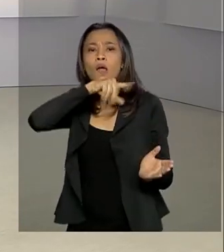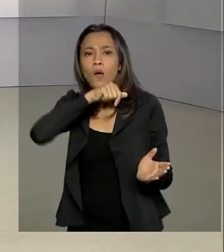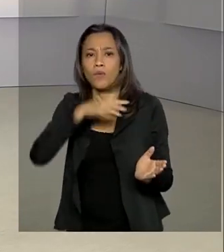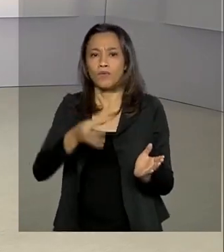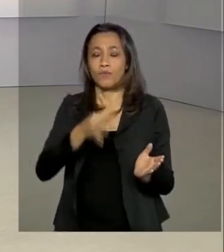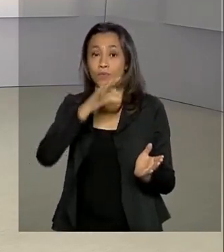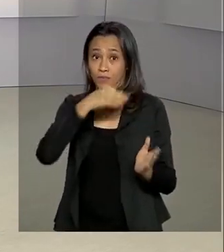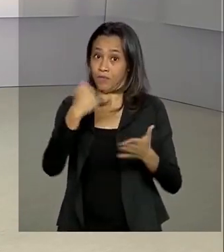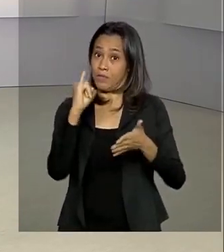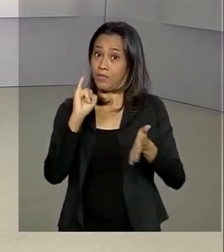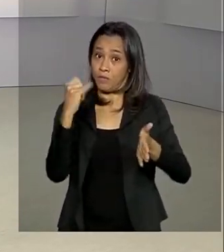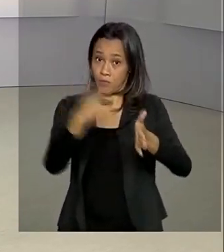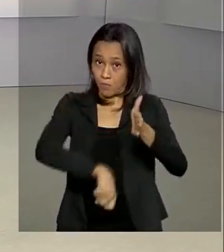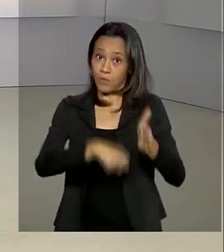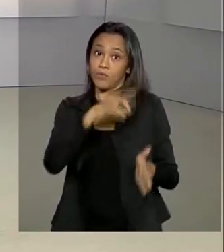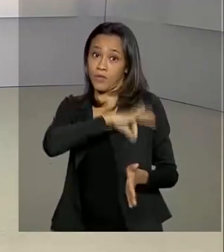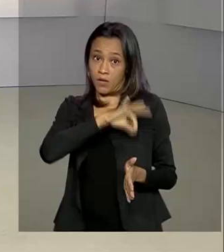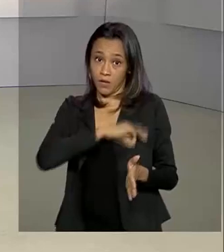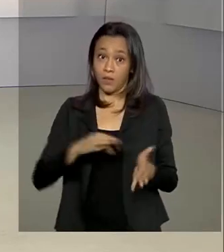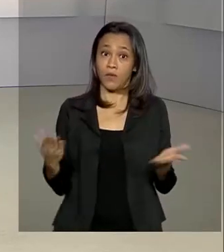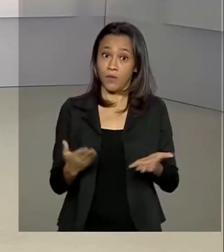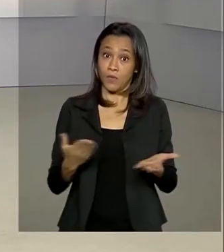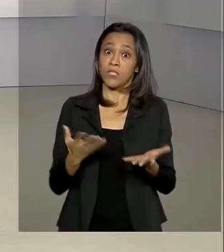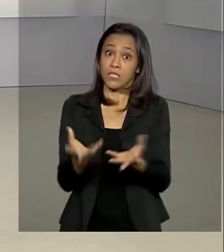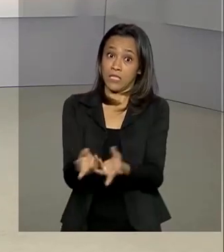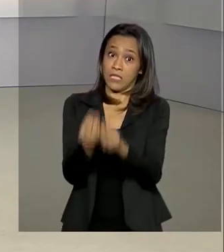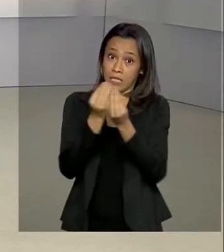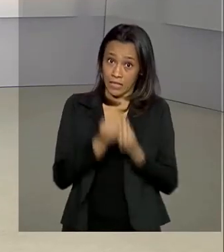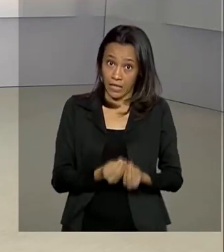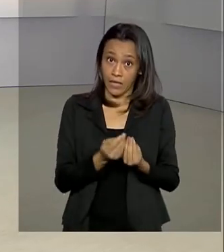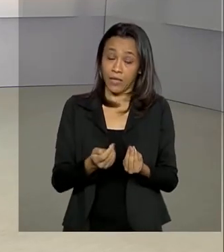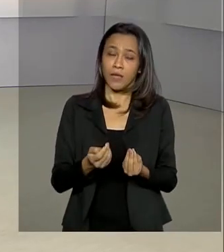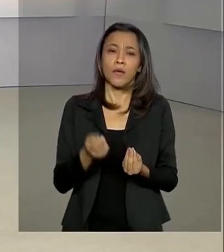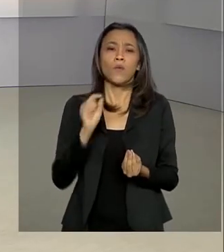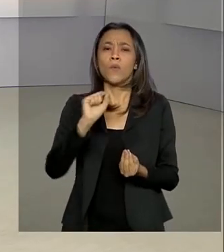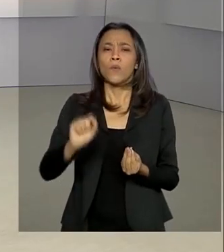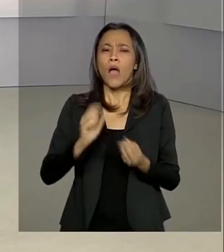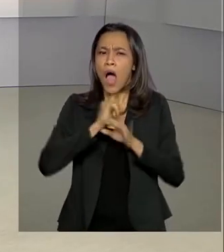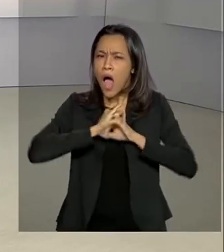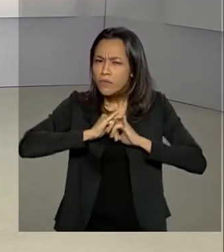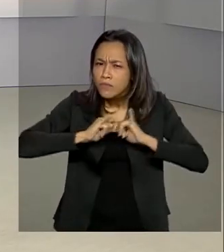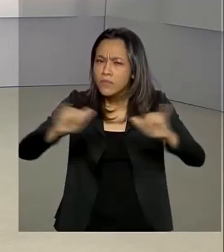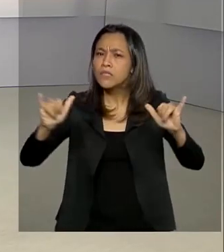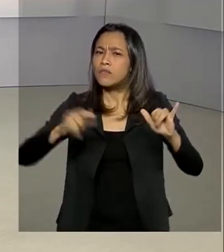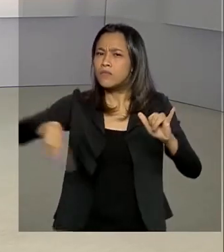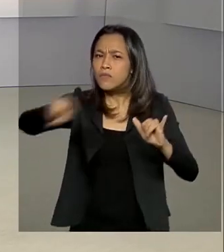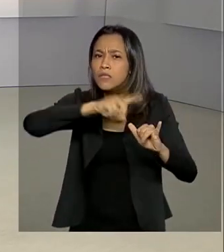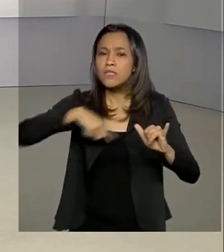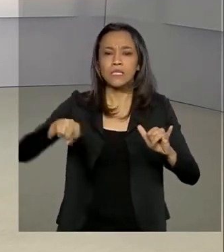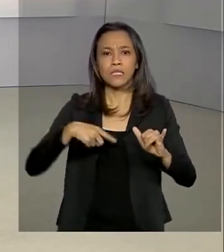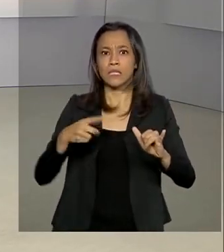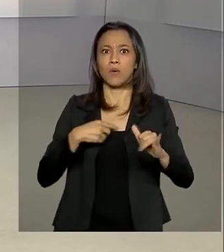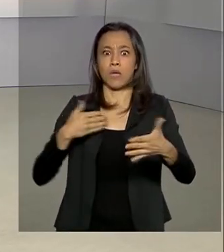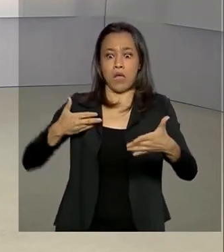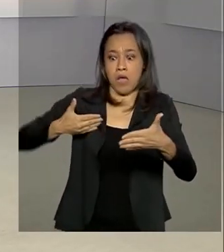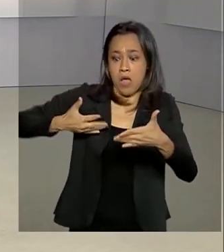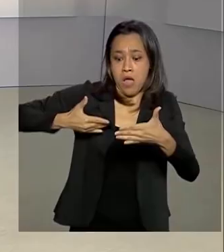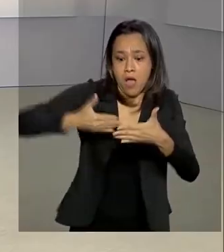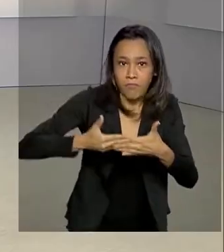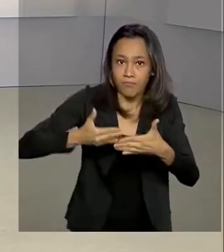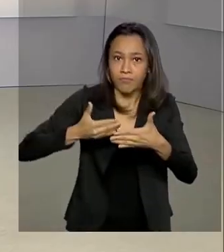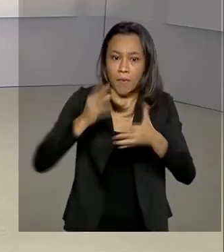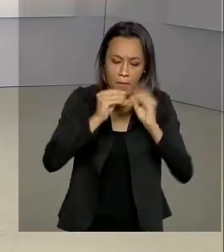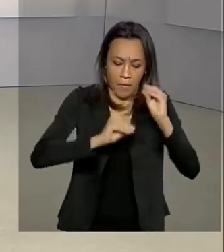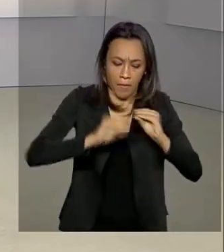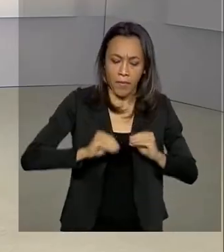milhões de declarações sejam entregues este ano. O Fisco alerta para que os contribuintes não deixem para a última hora. O